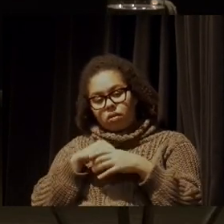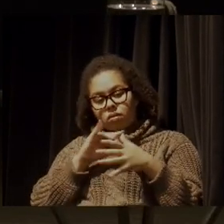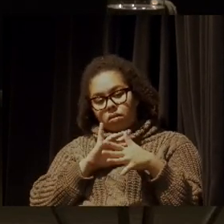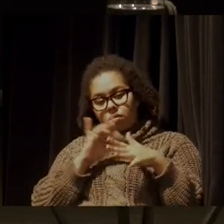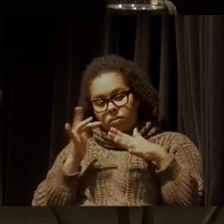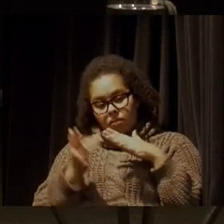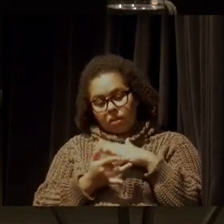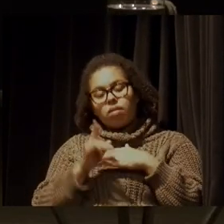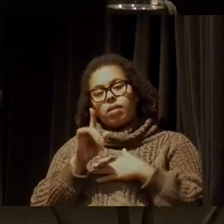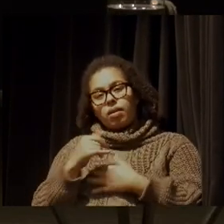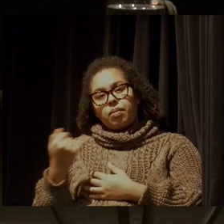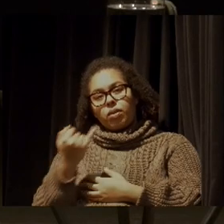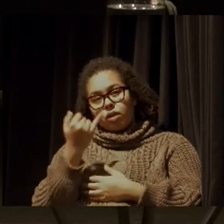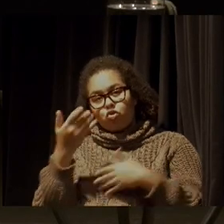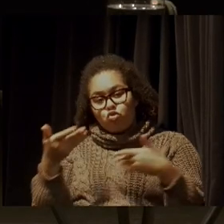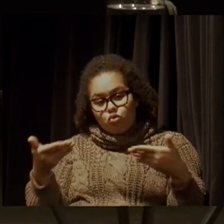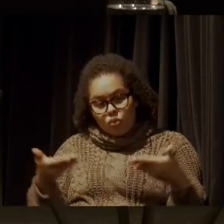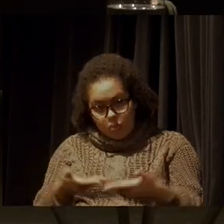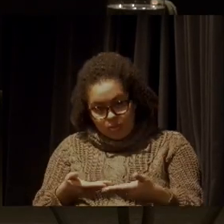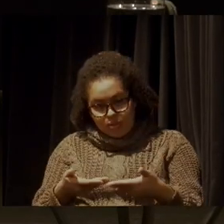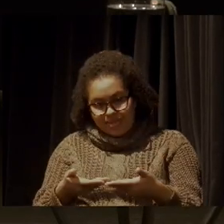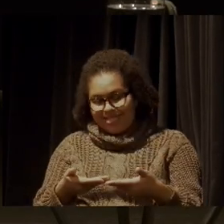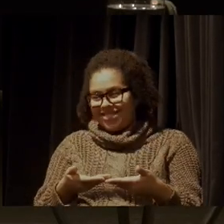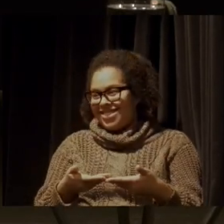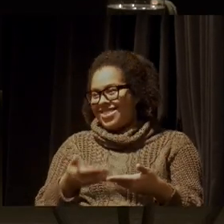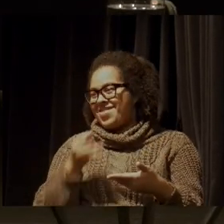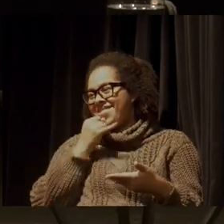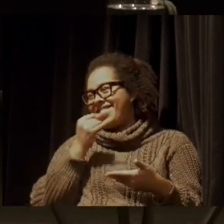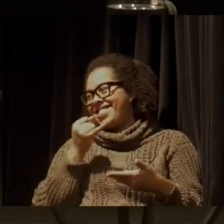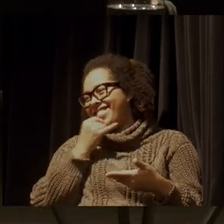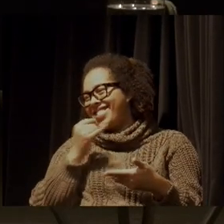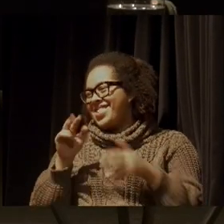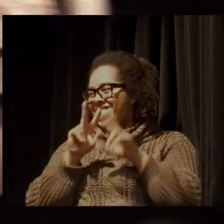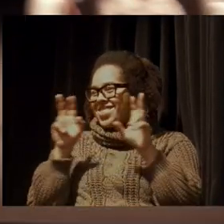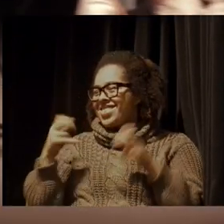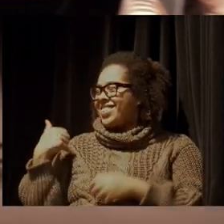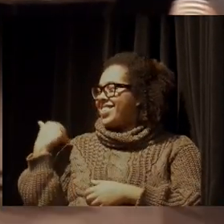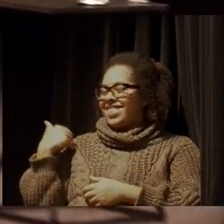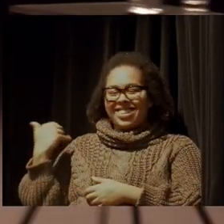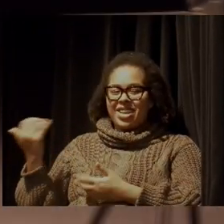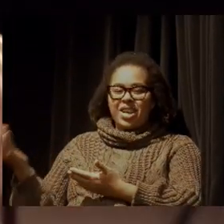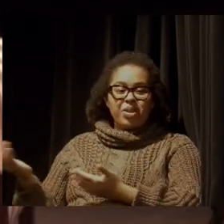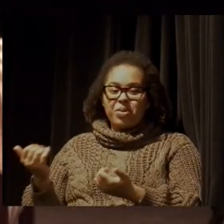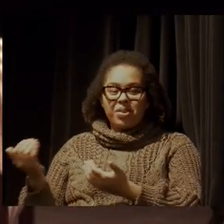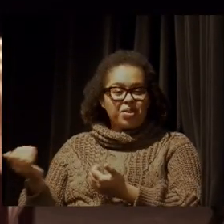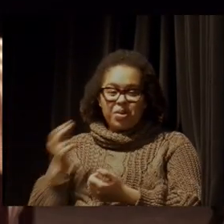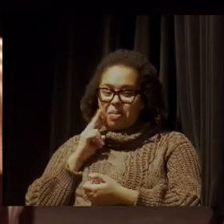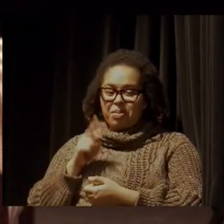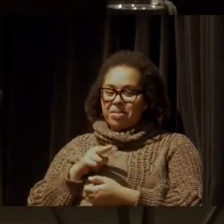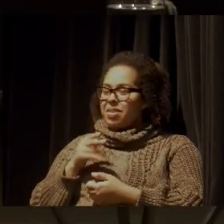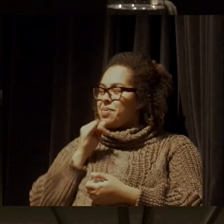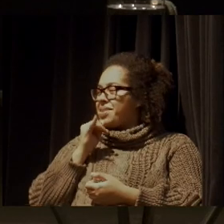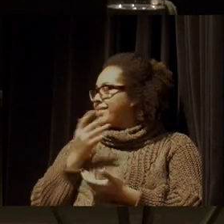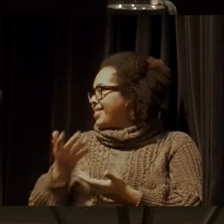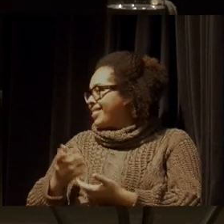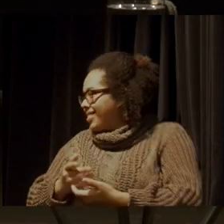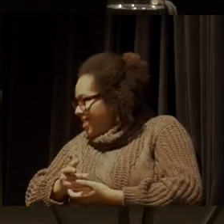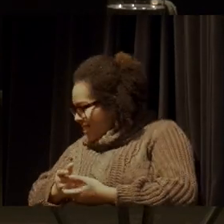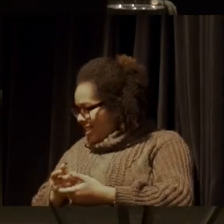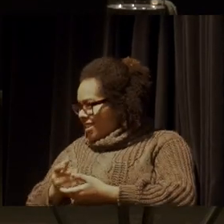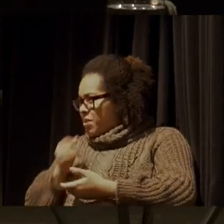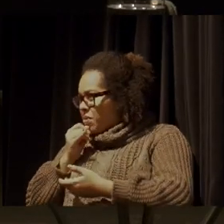importantíssimo hoje. Ângela, você falou da juventude, da importância de engajar os jovens e você